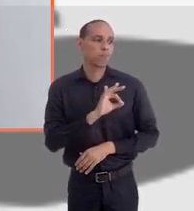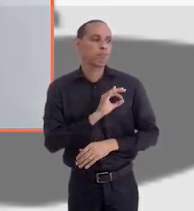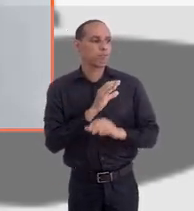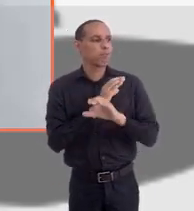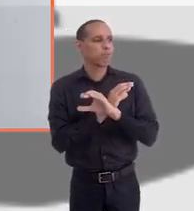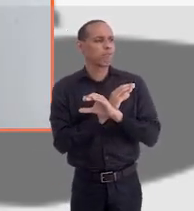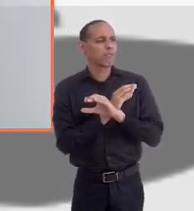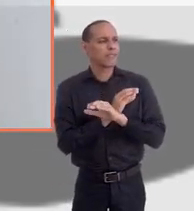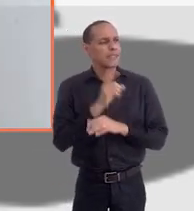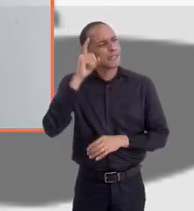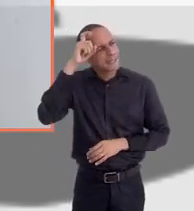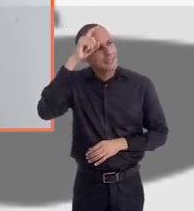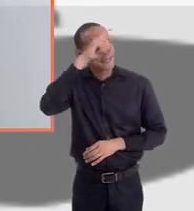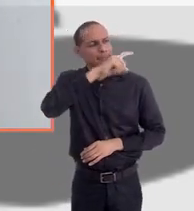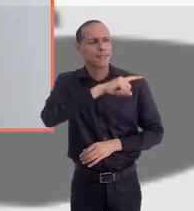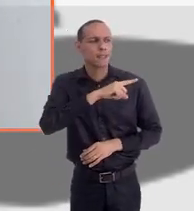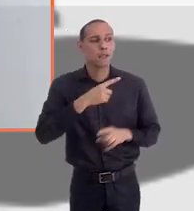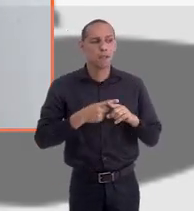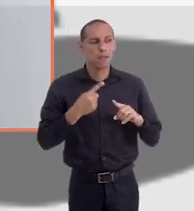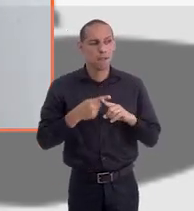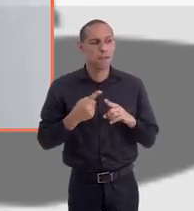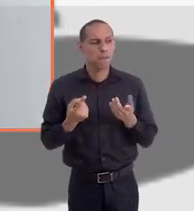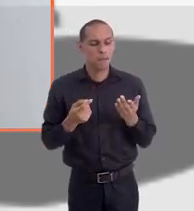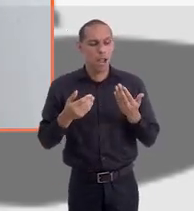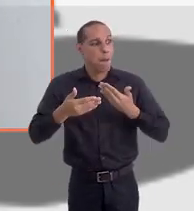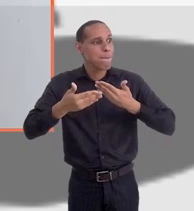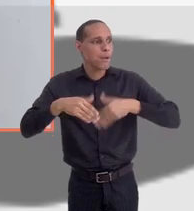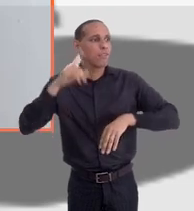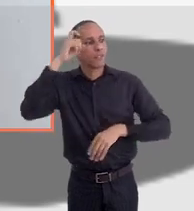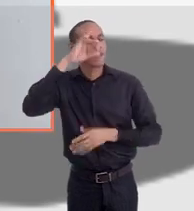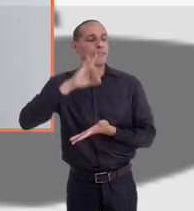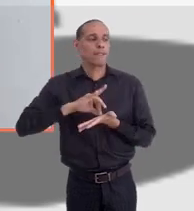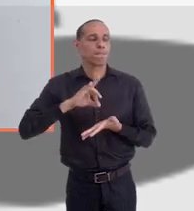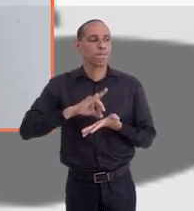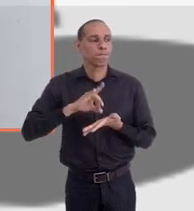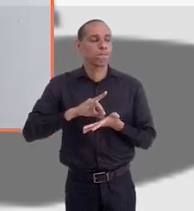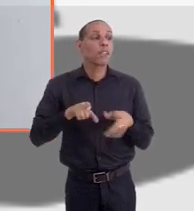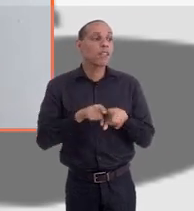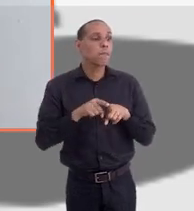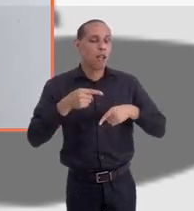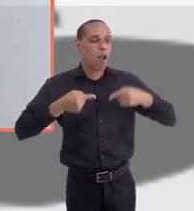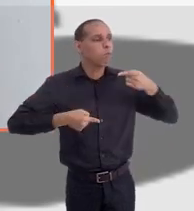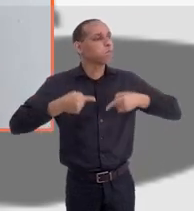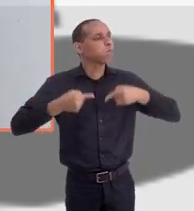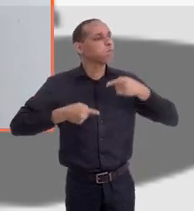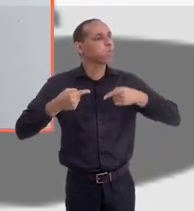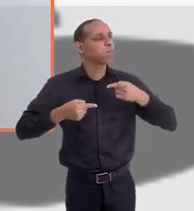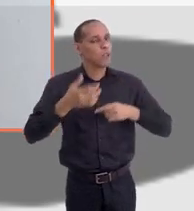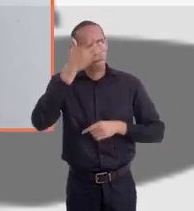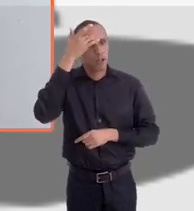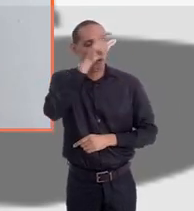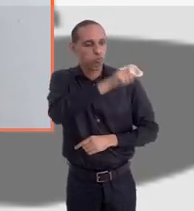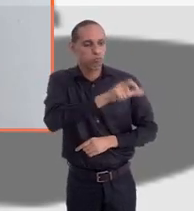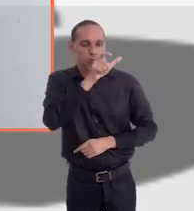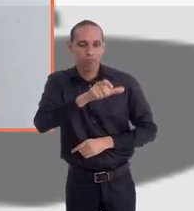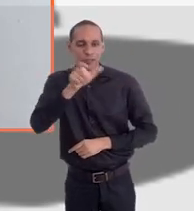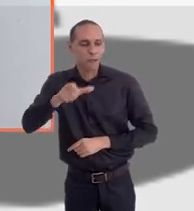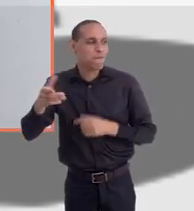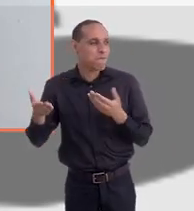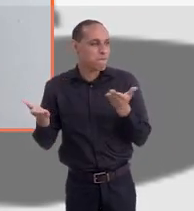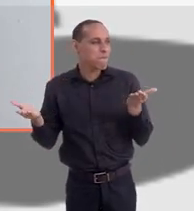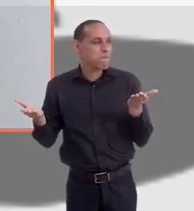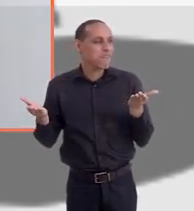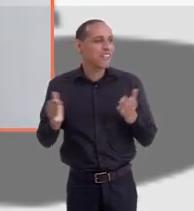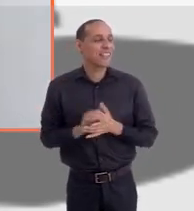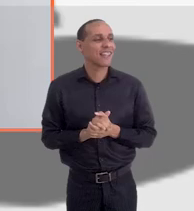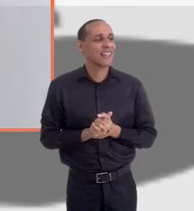Civil. Foi uma prova polêmica em relação ao grau de dificuldade. Teve também os desafios que os concursados, os